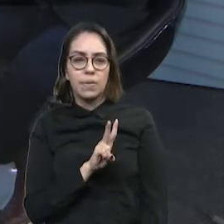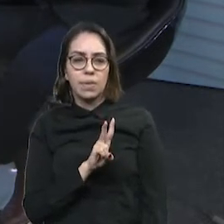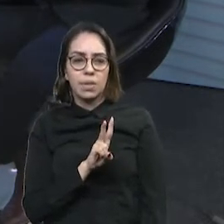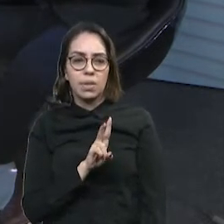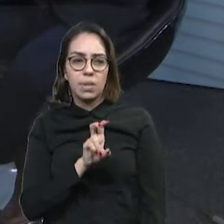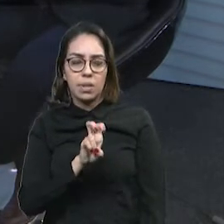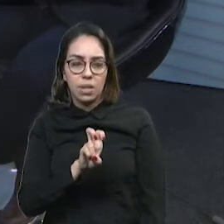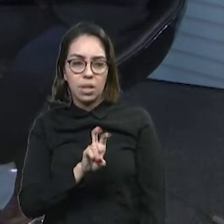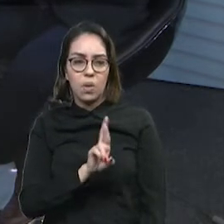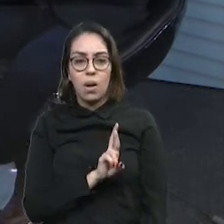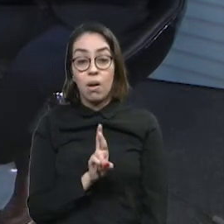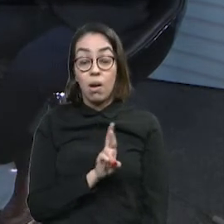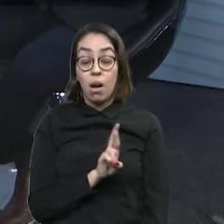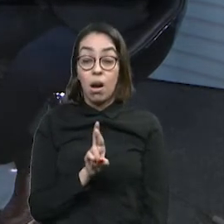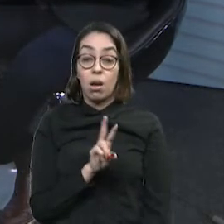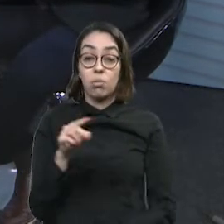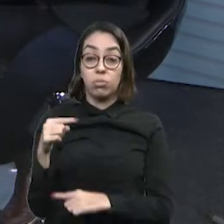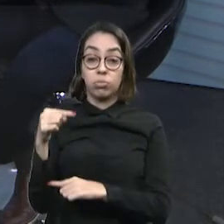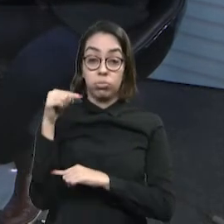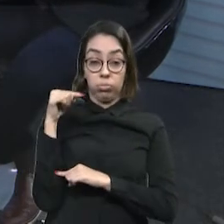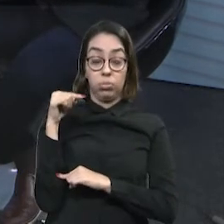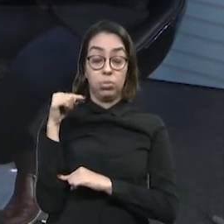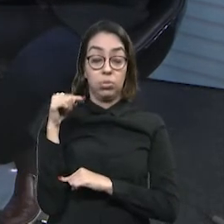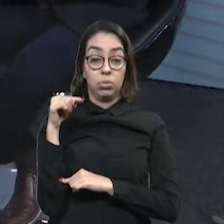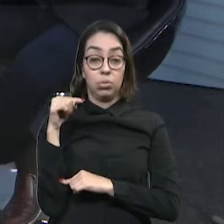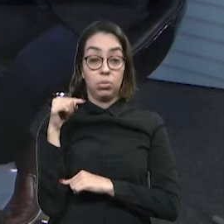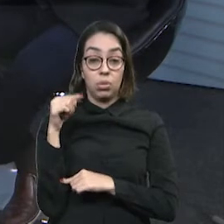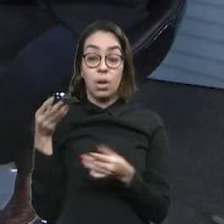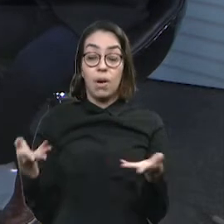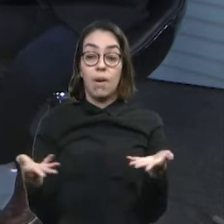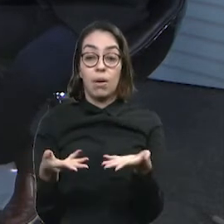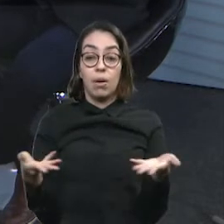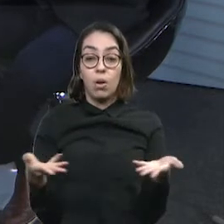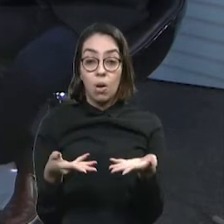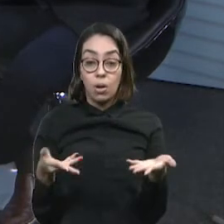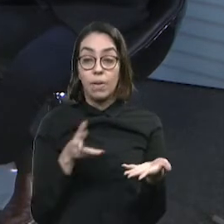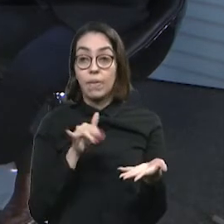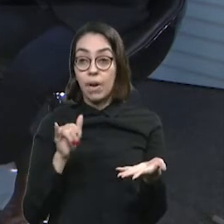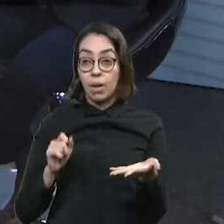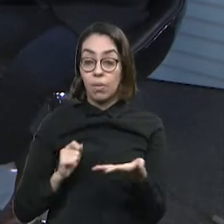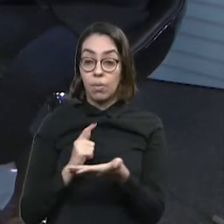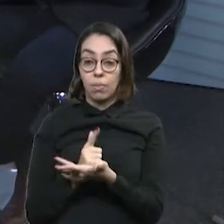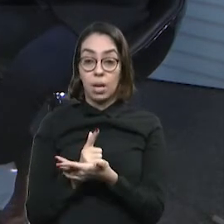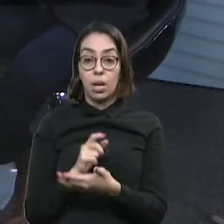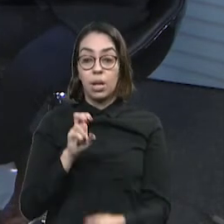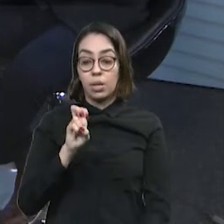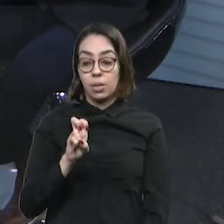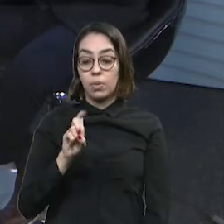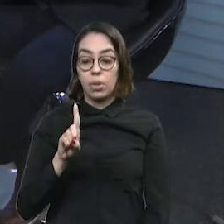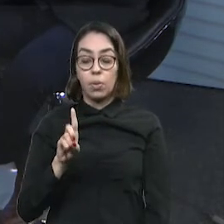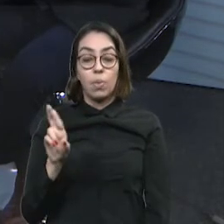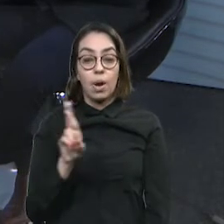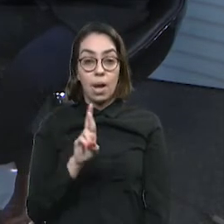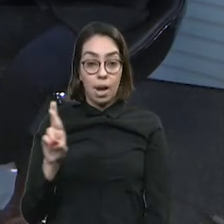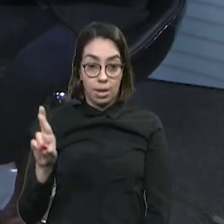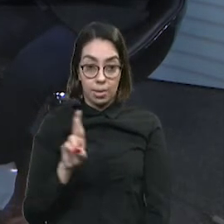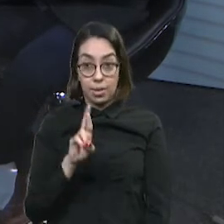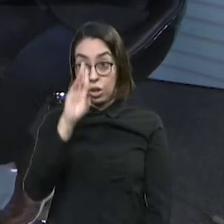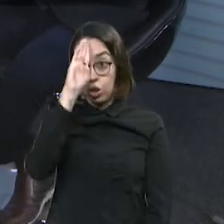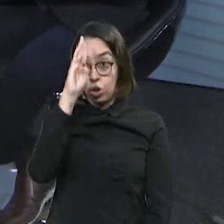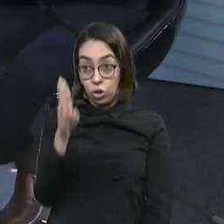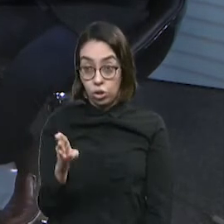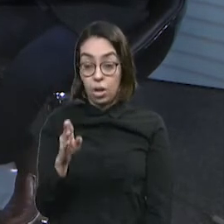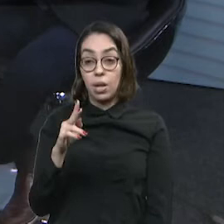aí, né? E o gás de cozinha, ele está saindo na Petrobras a 51 reais, o gás, o